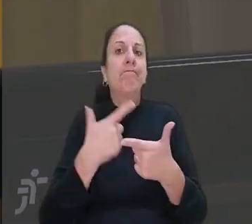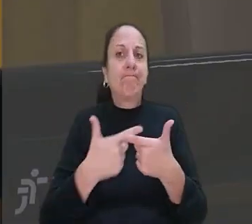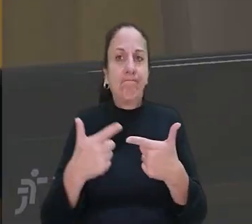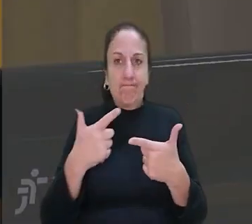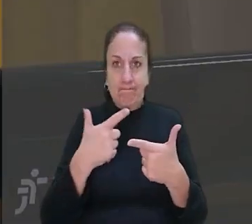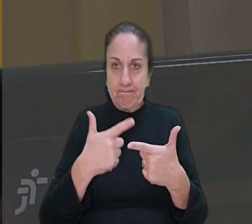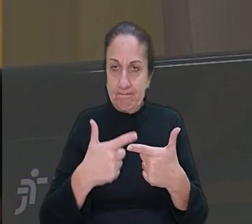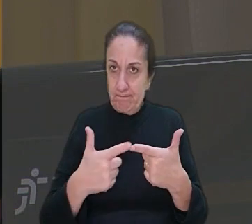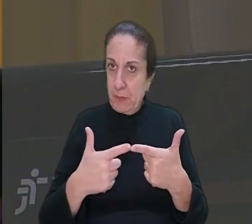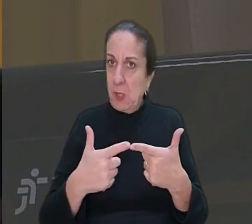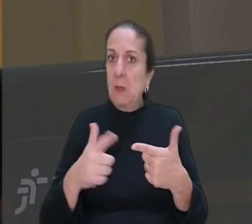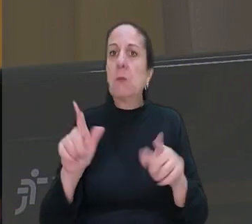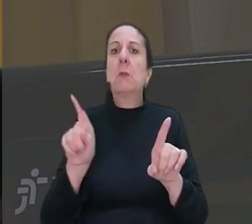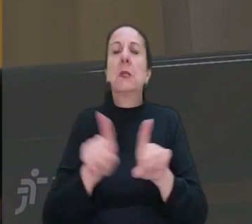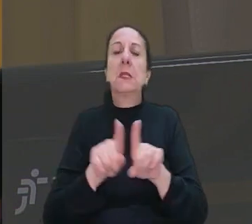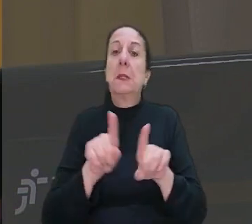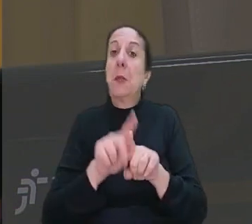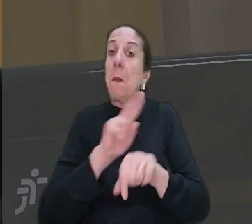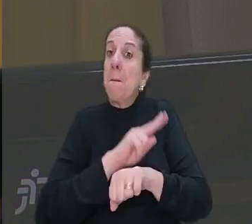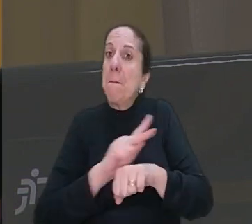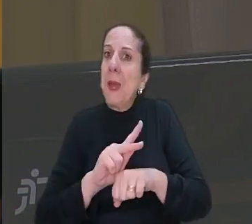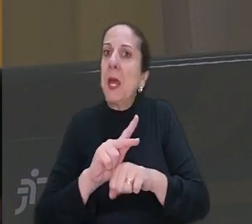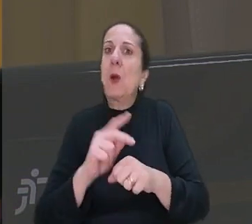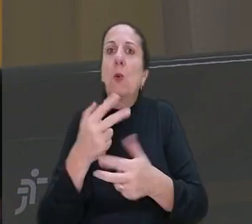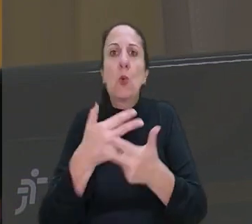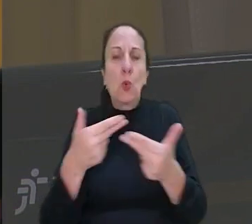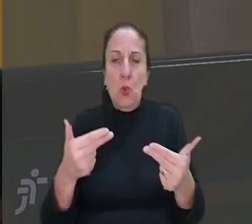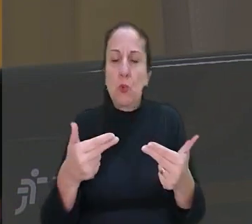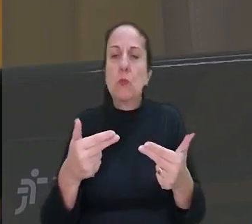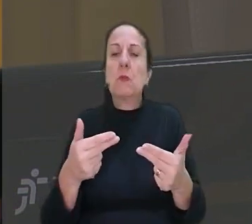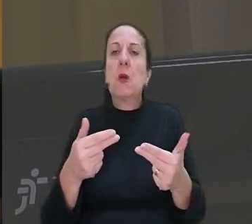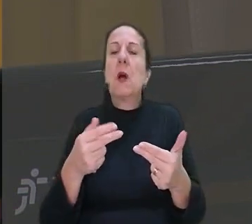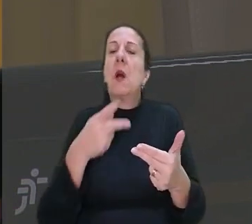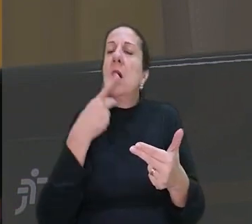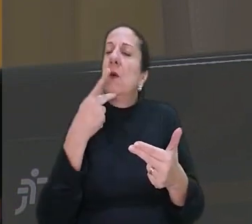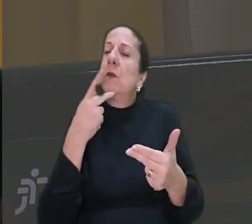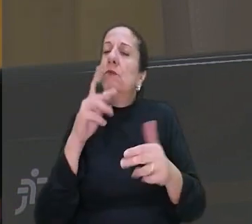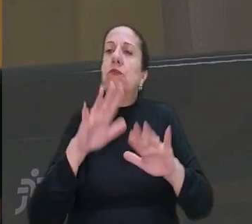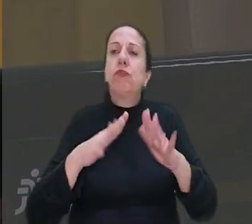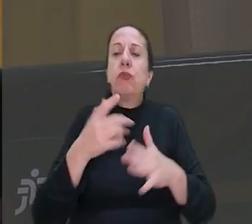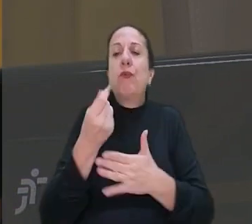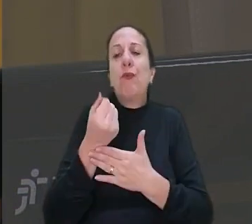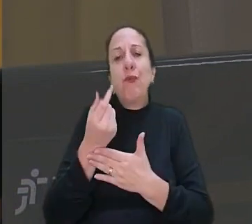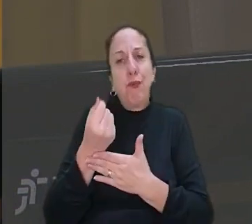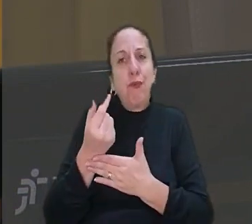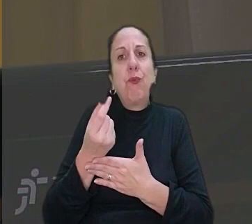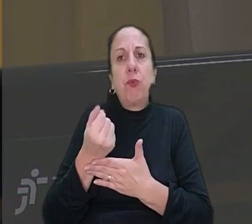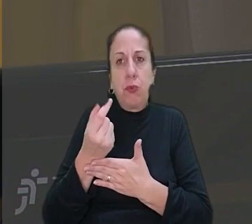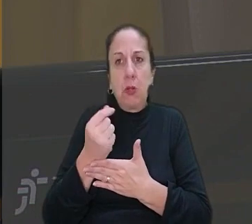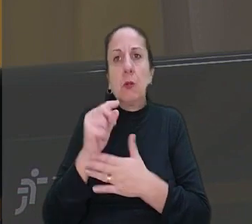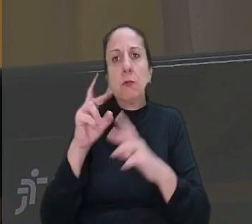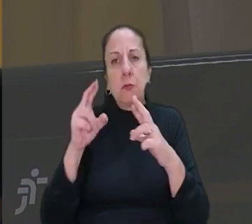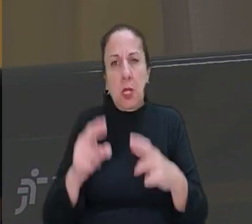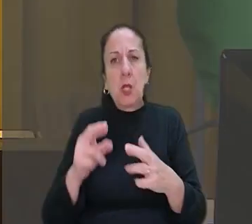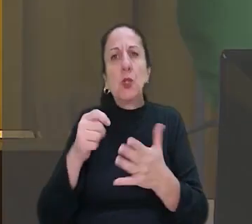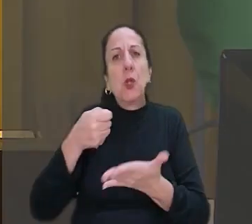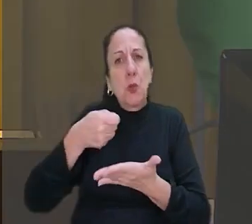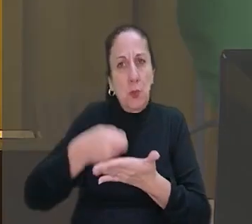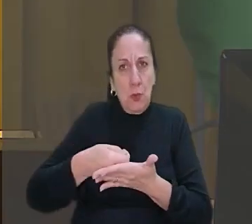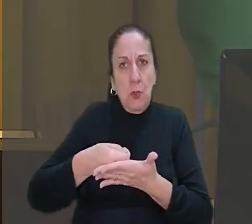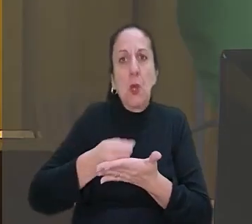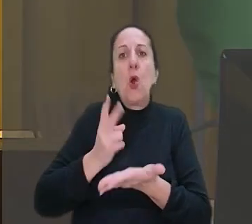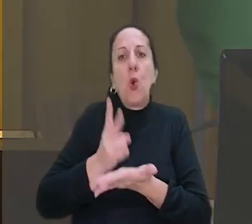extensão do dano e do caráter pedagógico da medida, o colegiado considerou razoável o valor fixado pelo regional